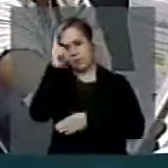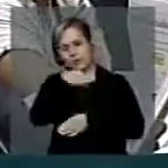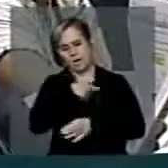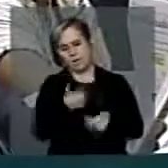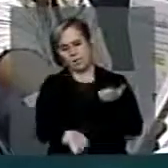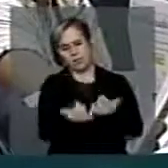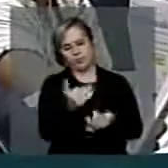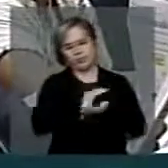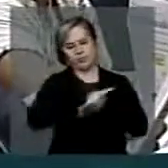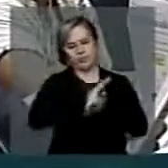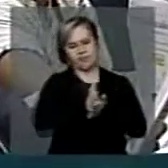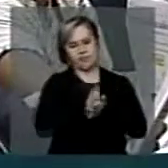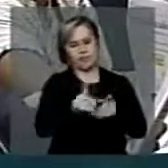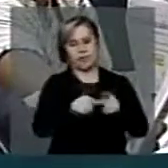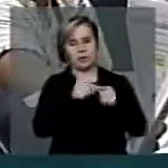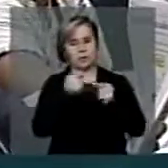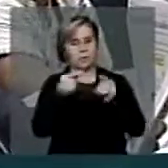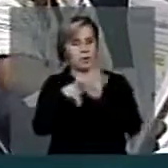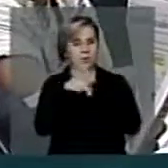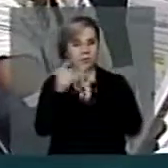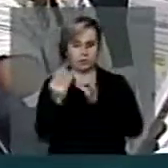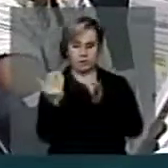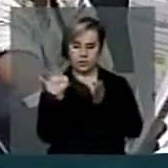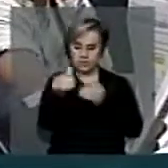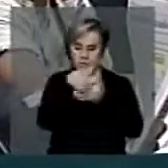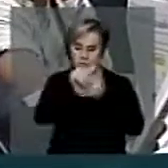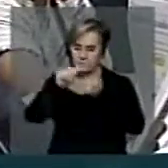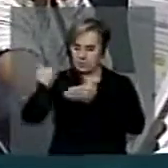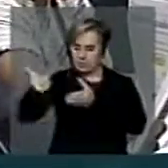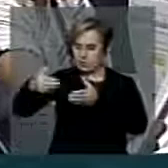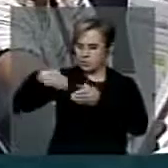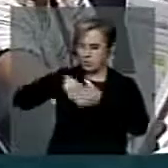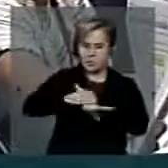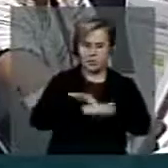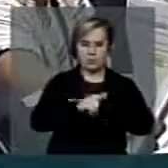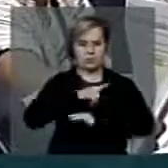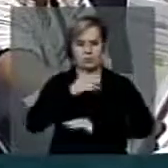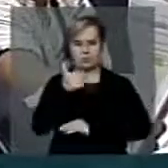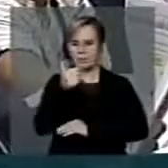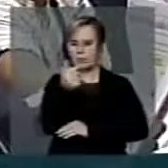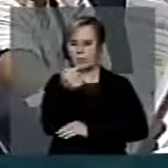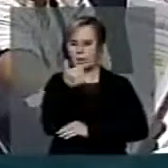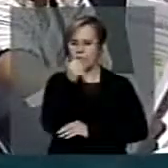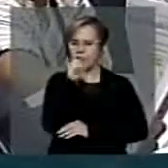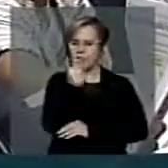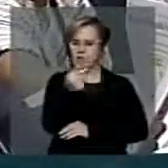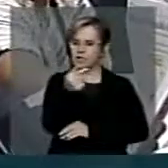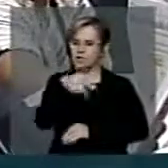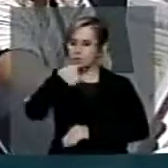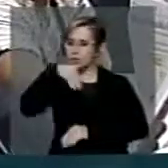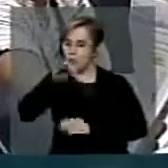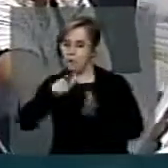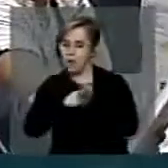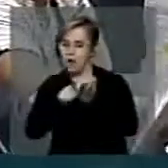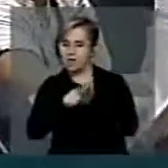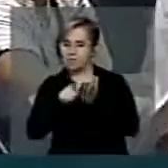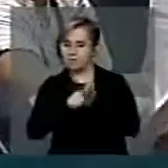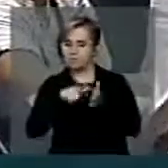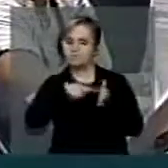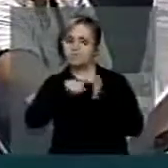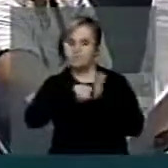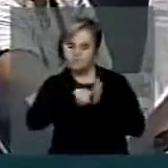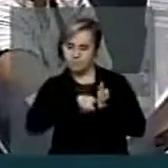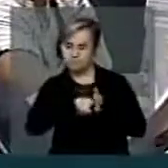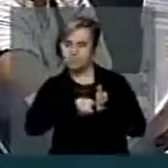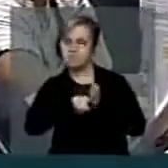conclusões já foram divulgadas, mas os seus anexos, com um total estimado de quase 7 mil páginas, ainda estão analisados.